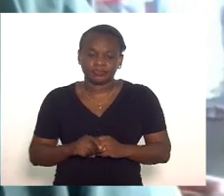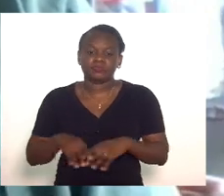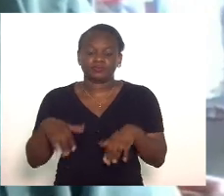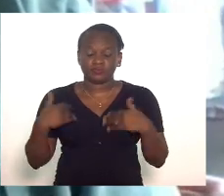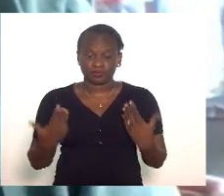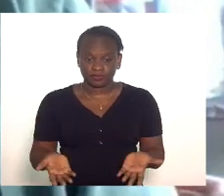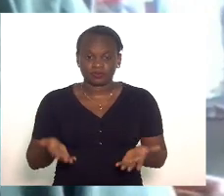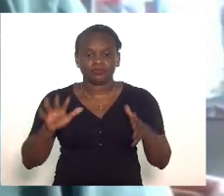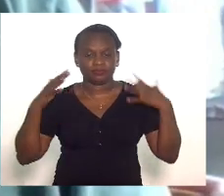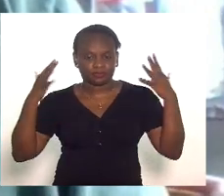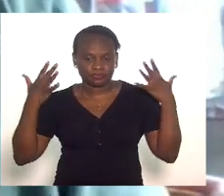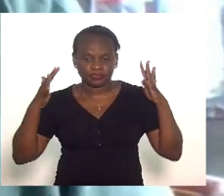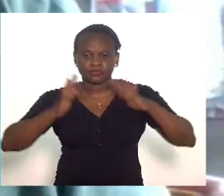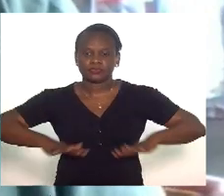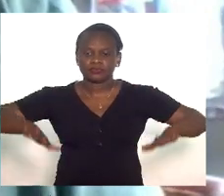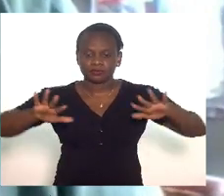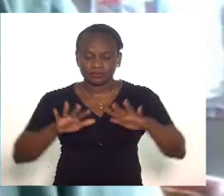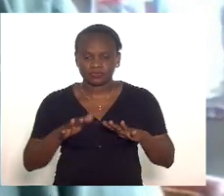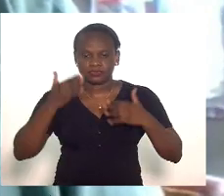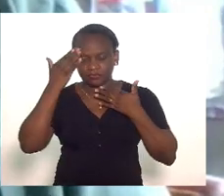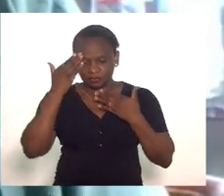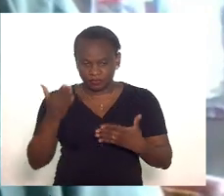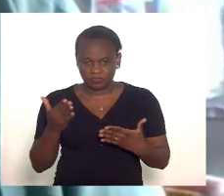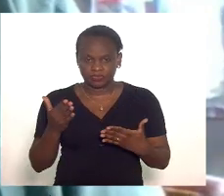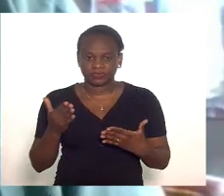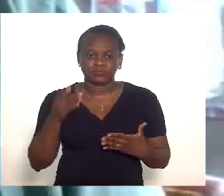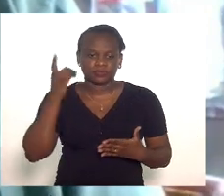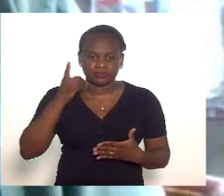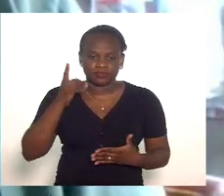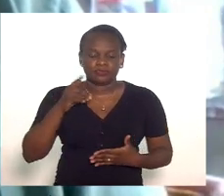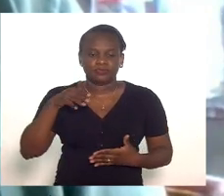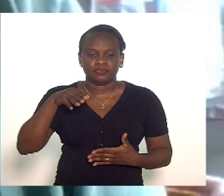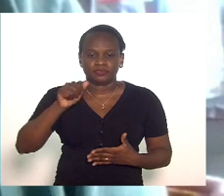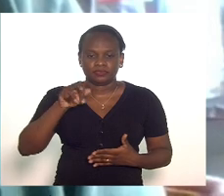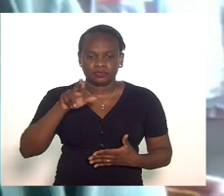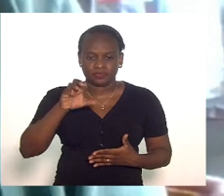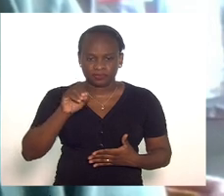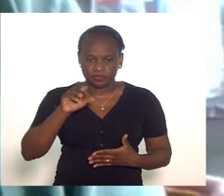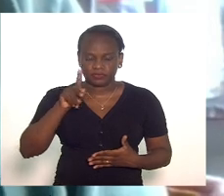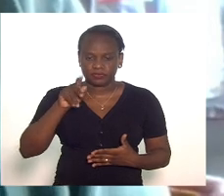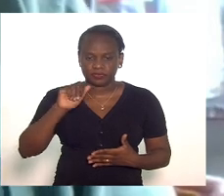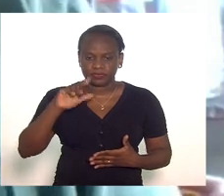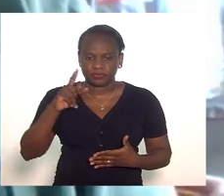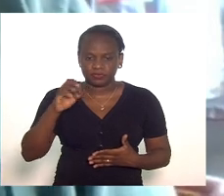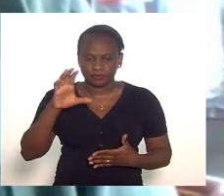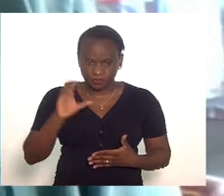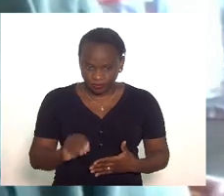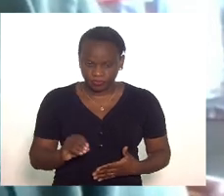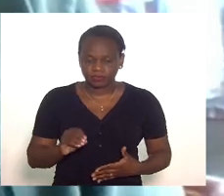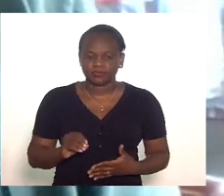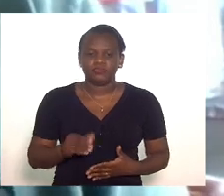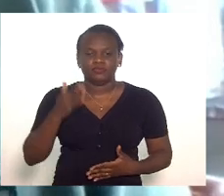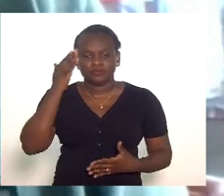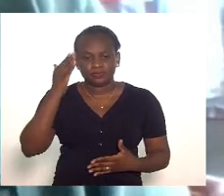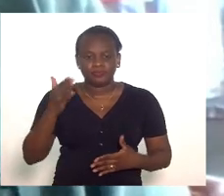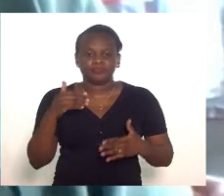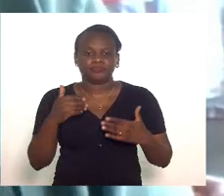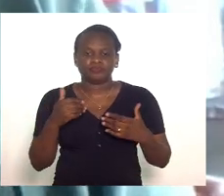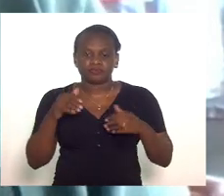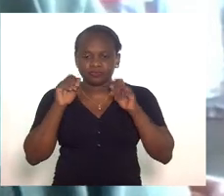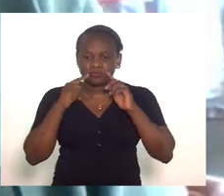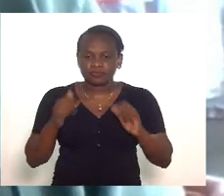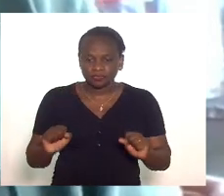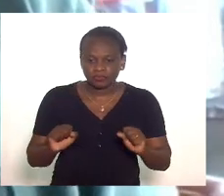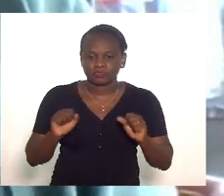parabéns a todos obrigado deputado Márcio Pacheco obrigado assessoria